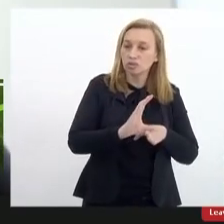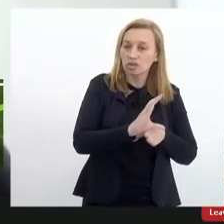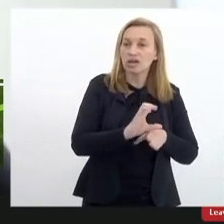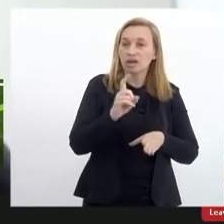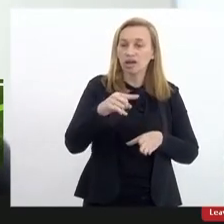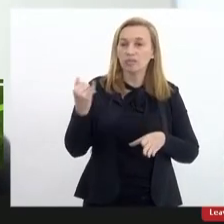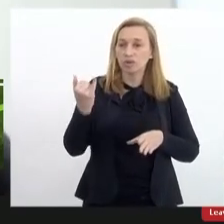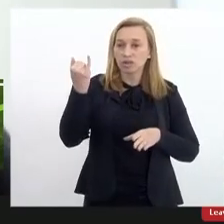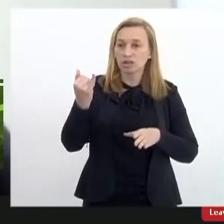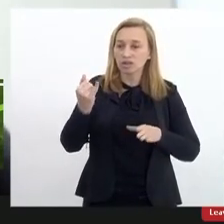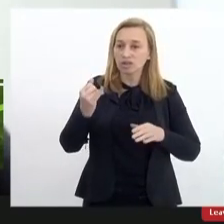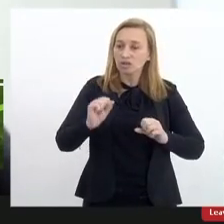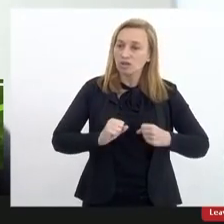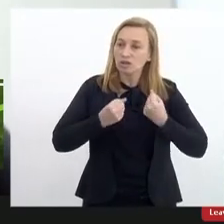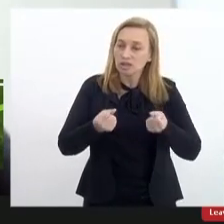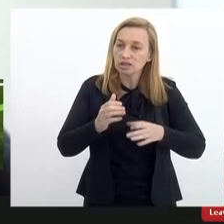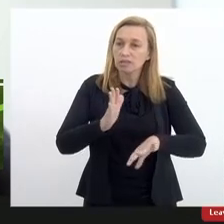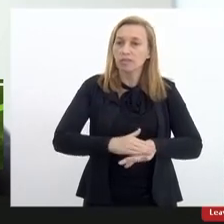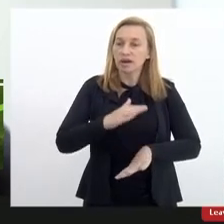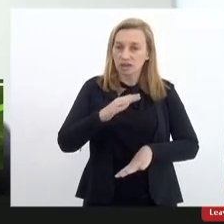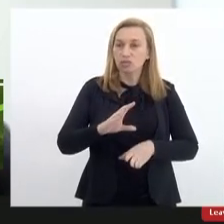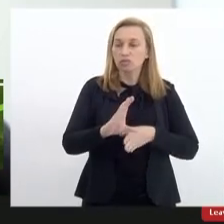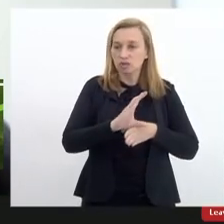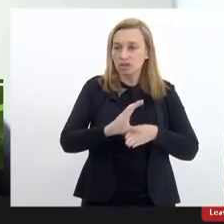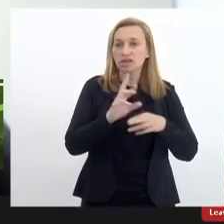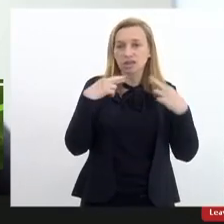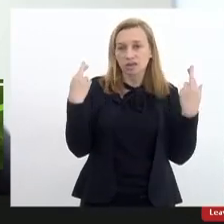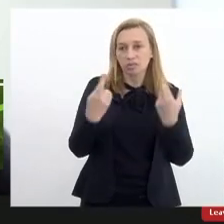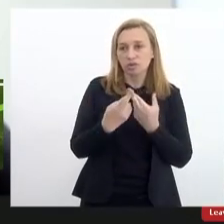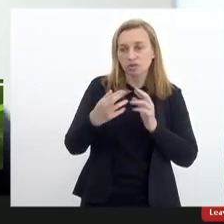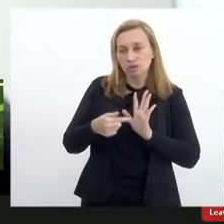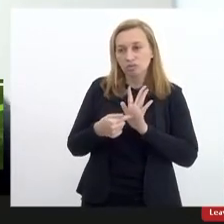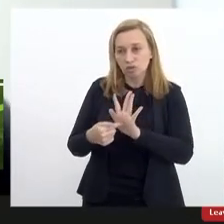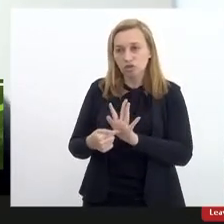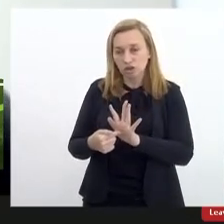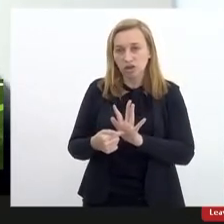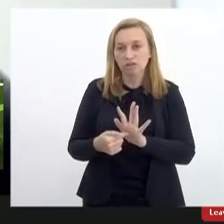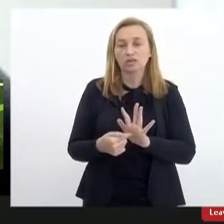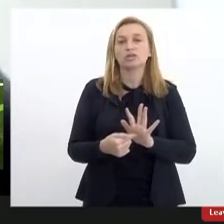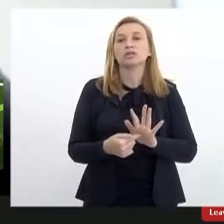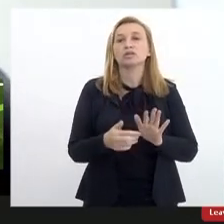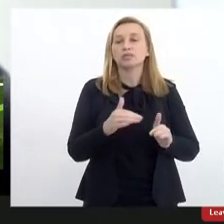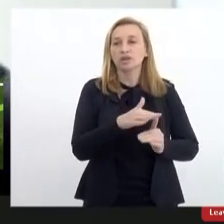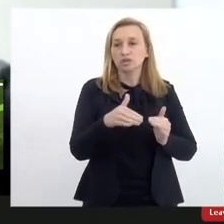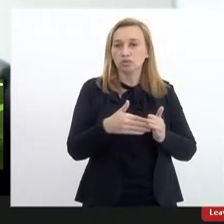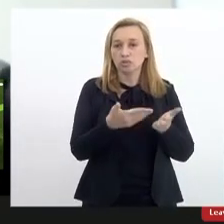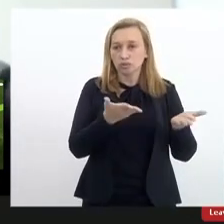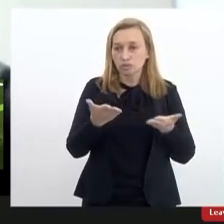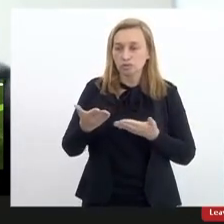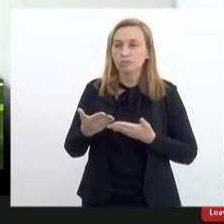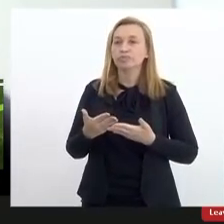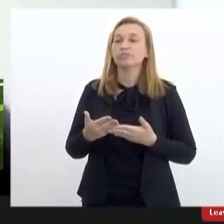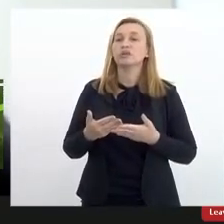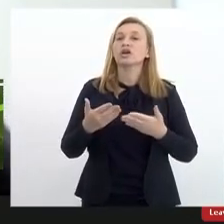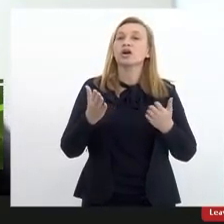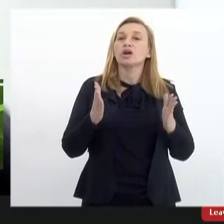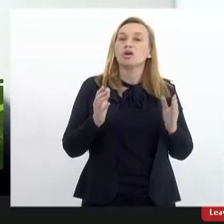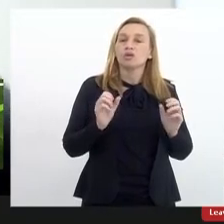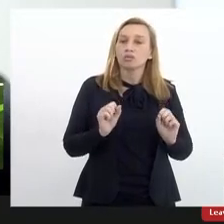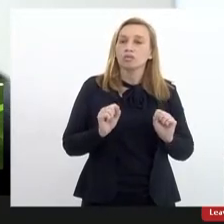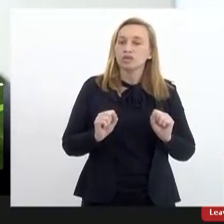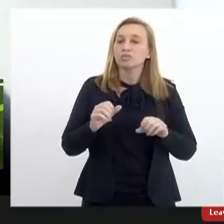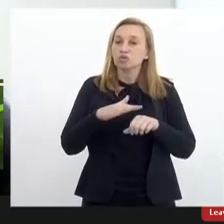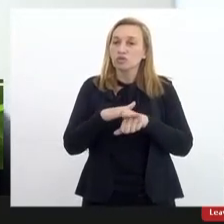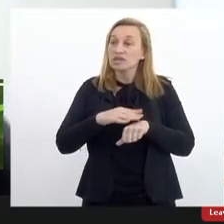importante fortaleceria ainda mais o conselho essas reuniões sendo transmitidas e disponibilizadas pelas redes então depois também podemos conversar